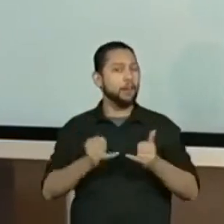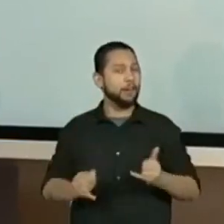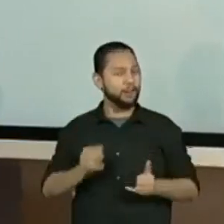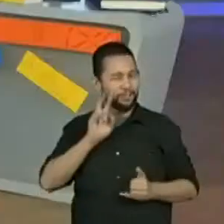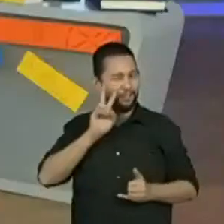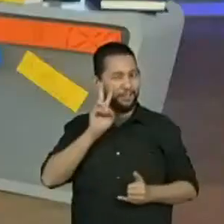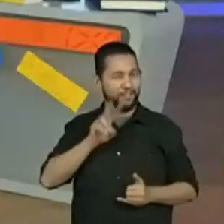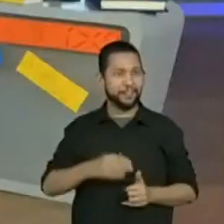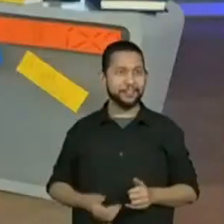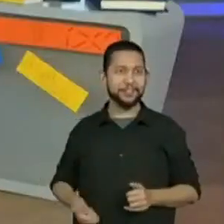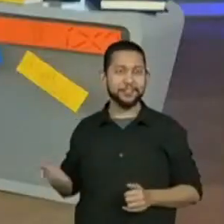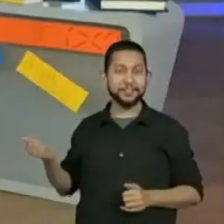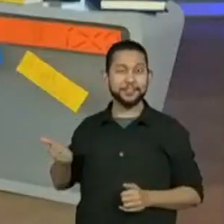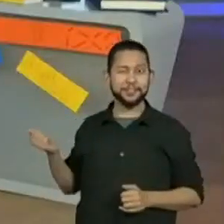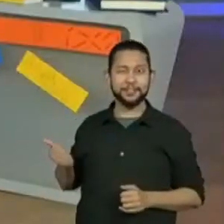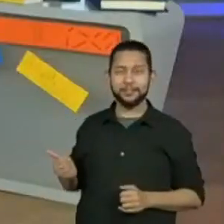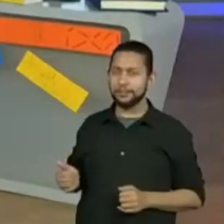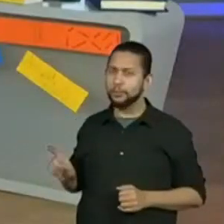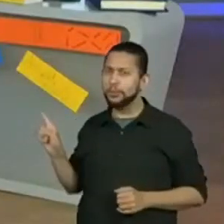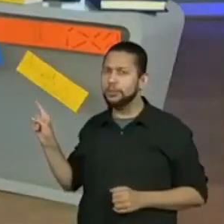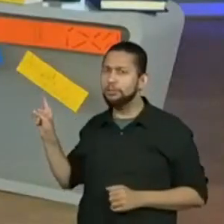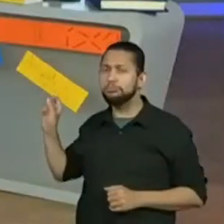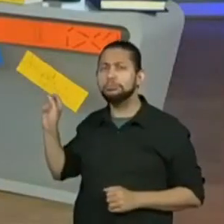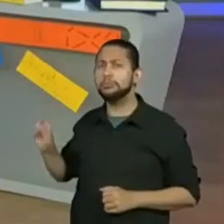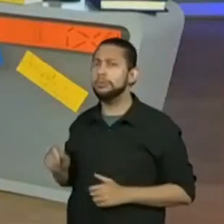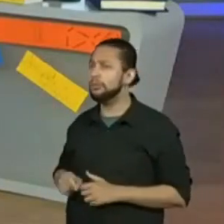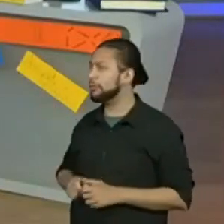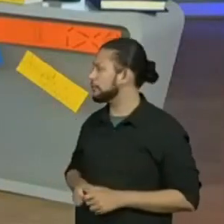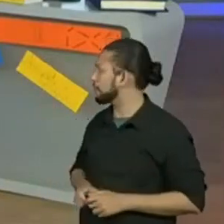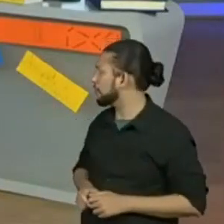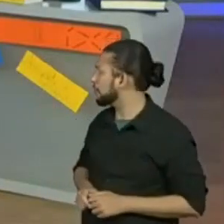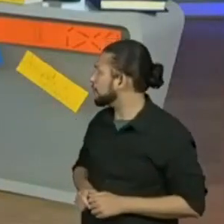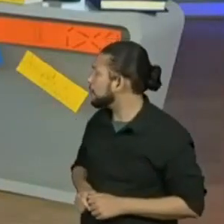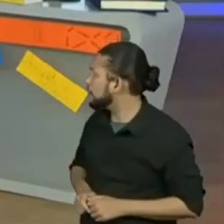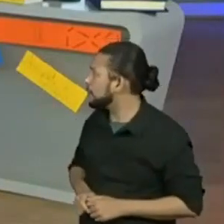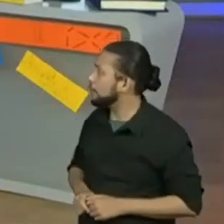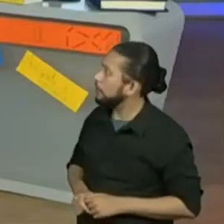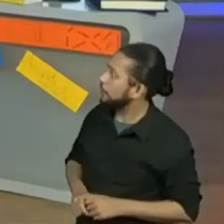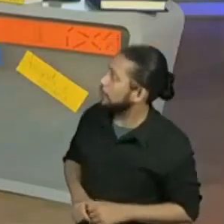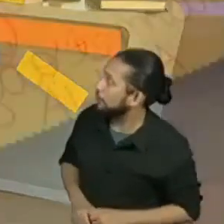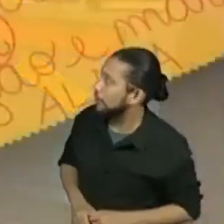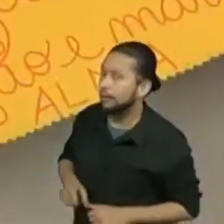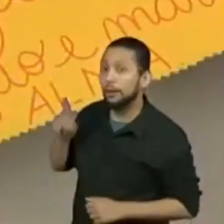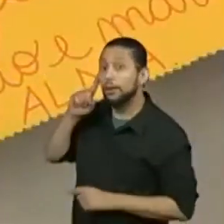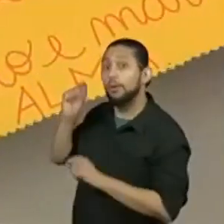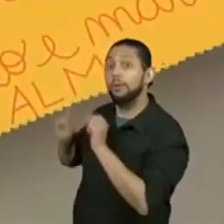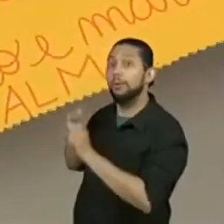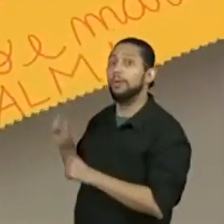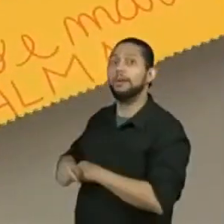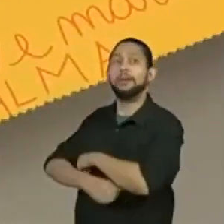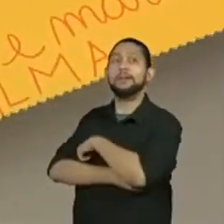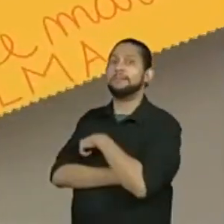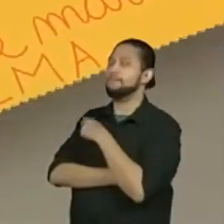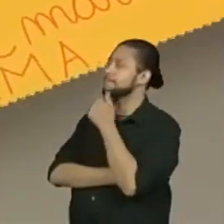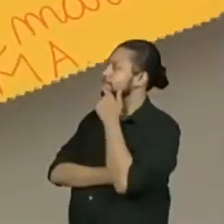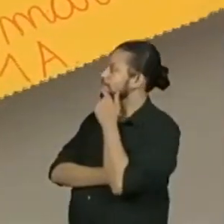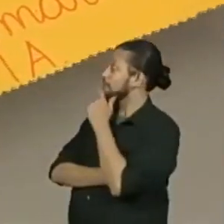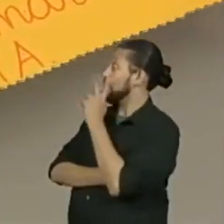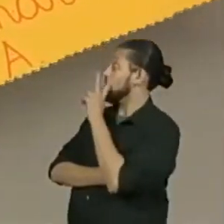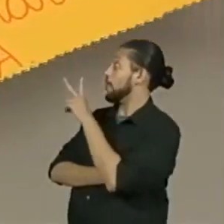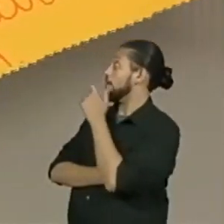puder, do que está escrito, ou nos versos, que eu coloquei